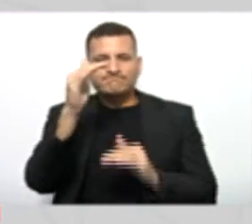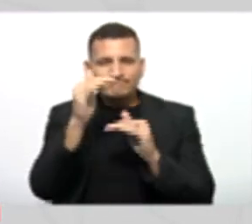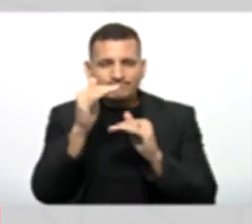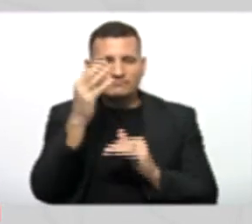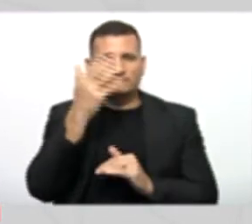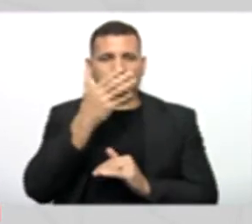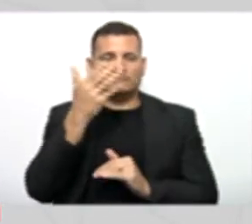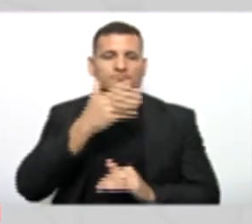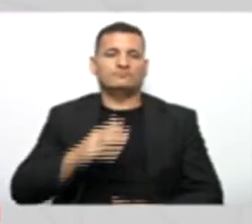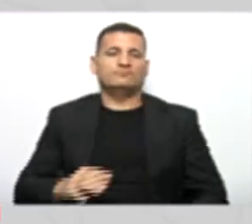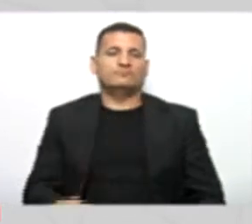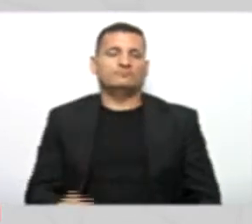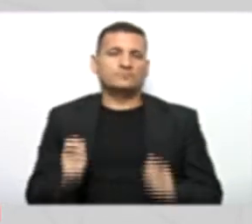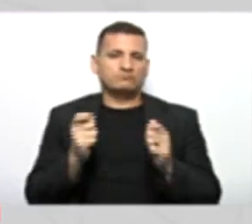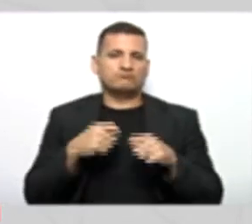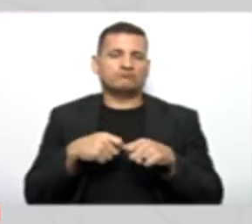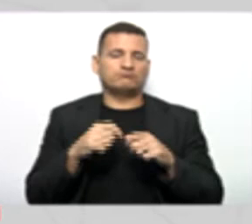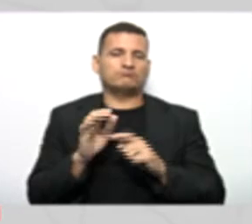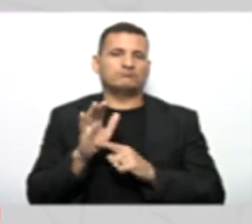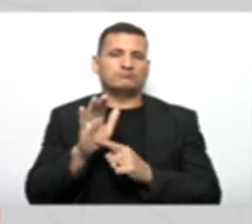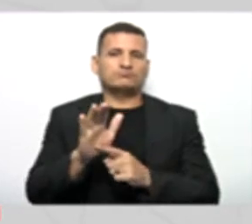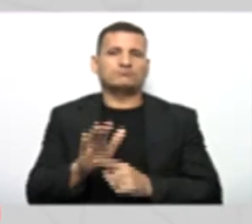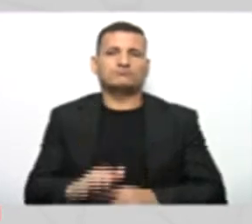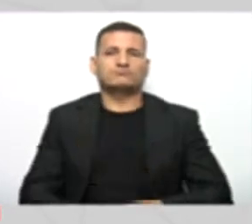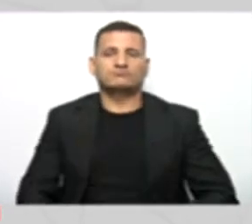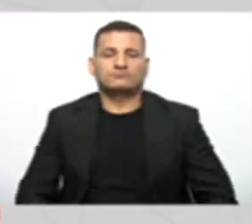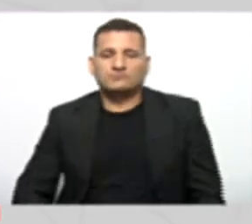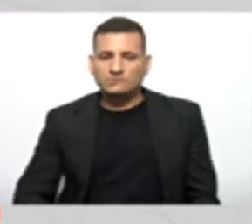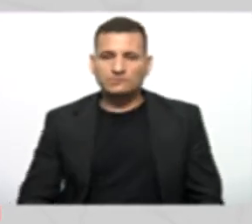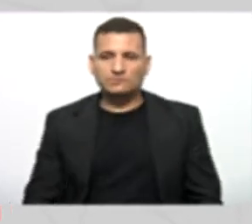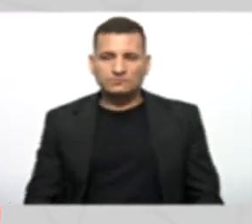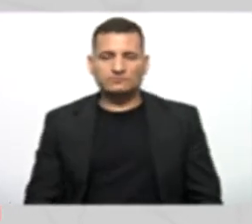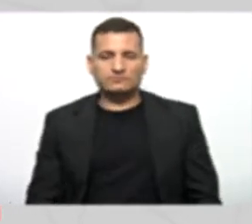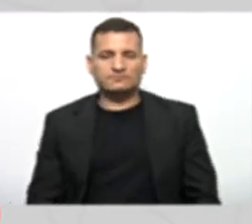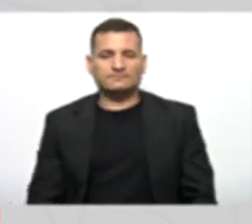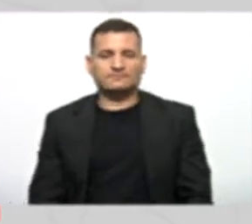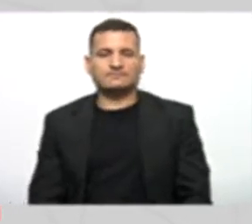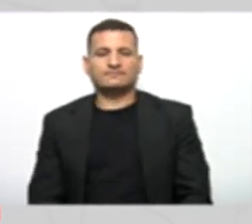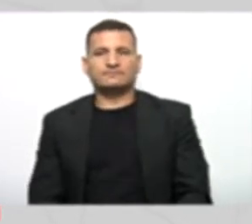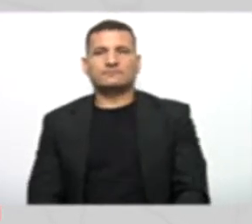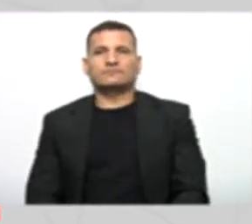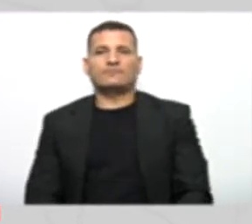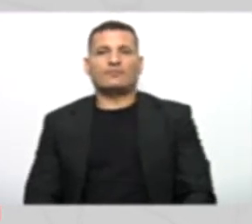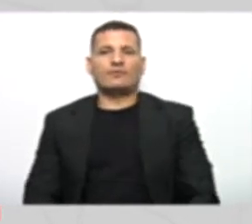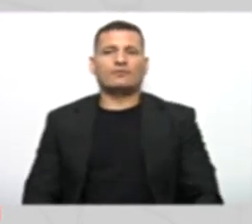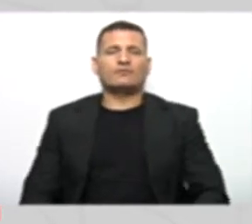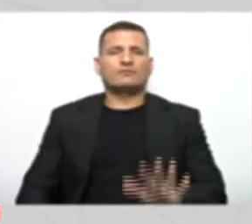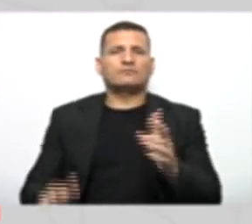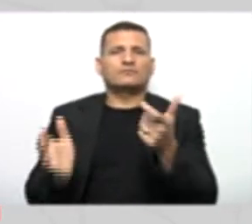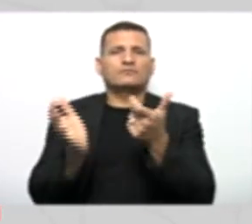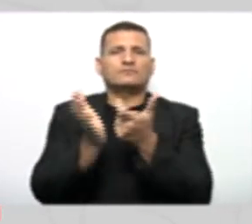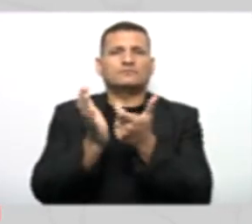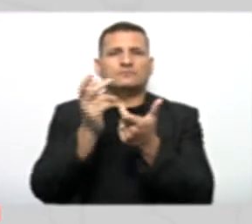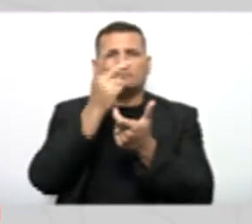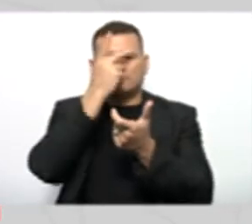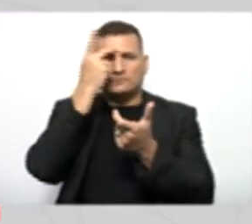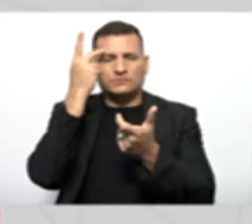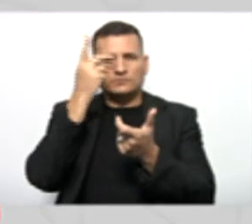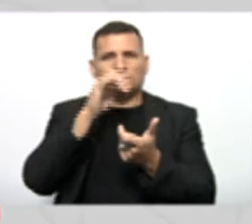Mas deu pra escrever Tudo dessa vez Professor Jordano Na classe Pessoa jurídica Alguém fez algum Questionamento aí?